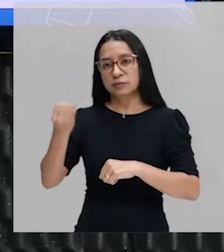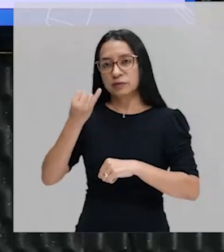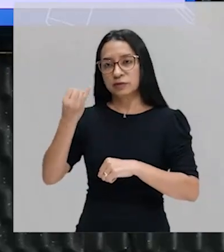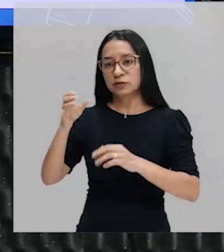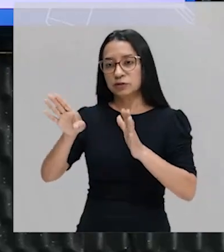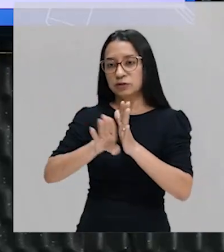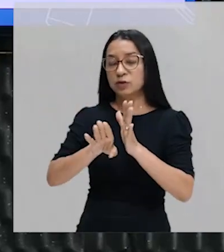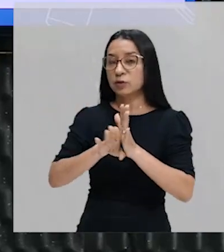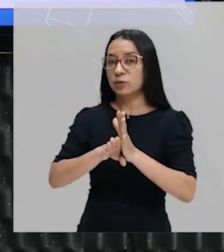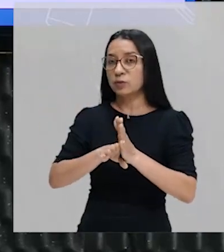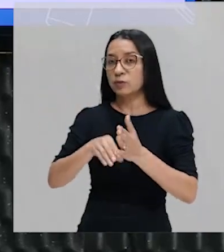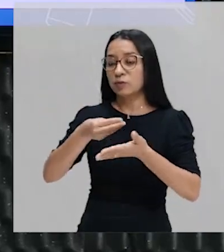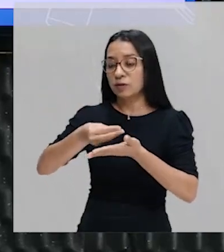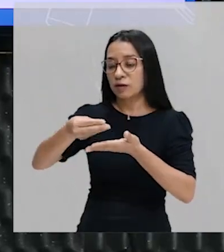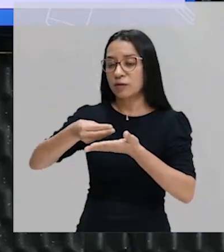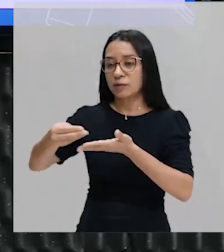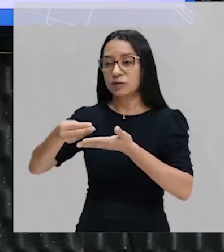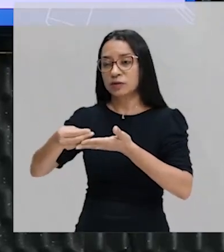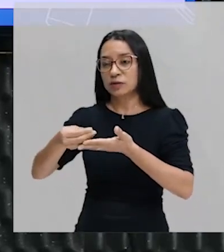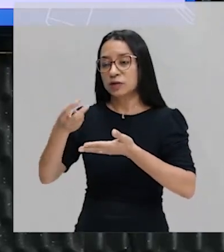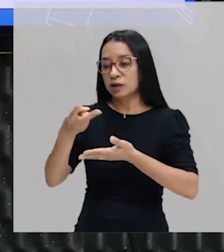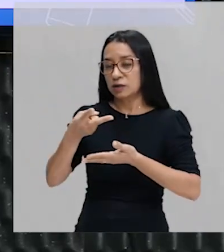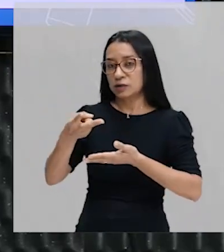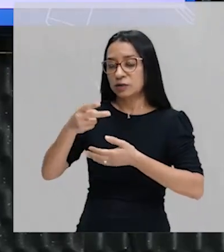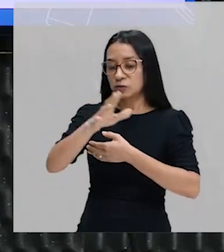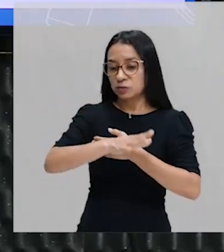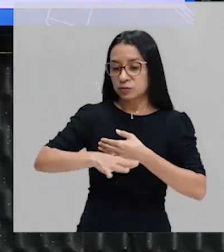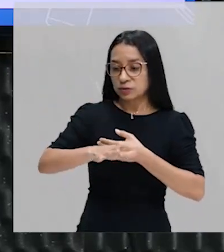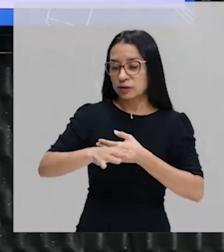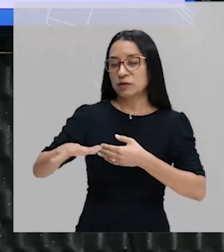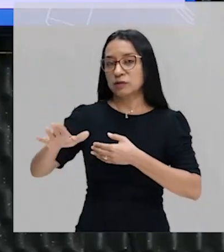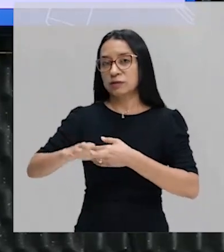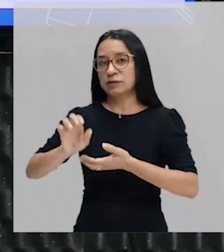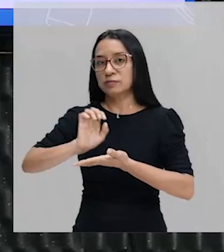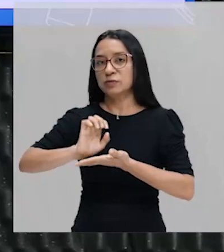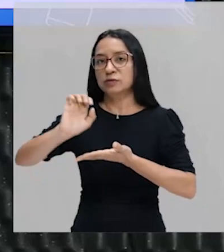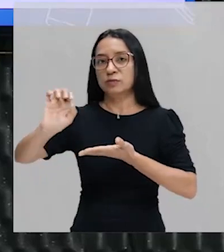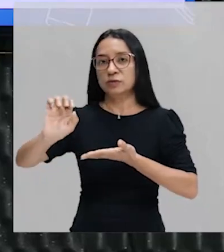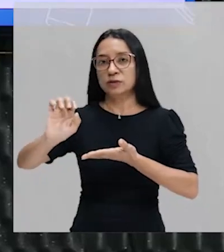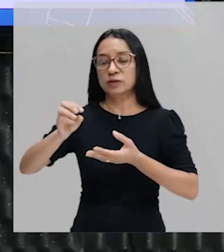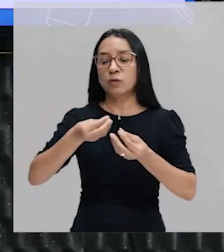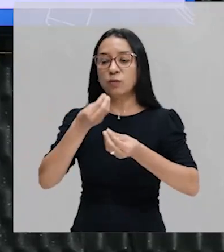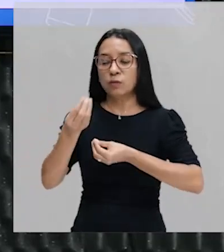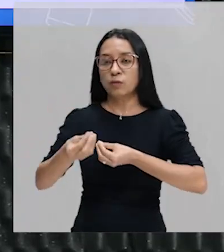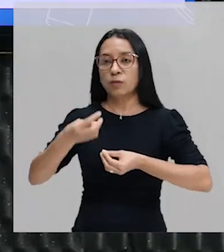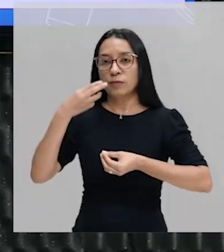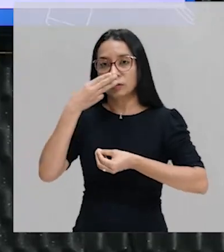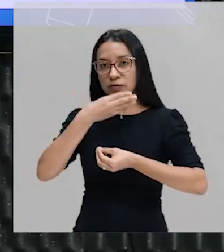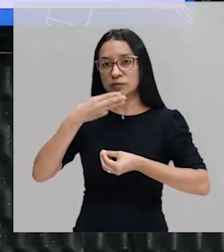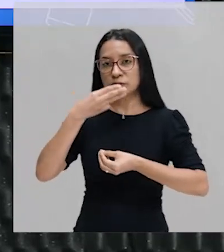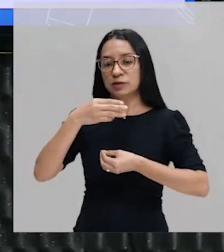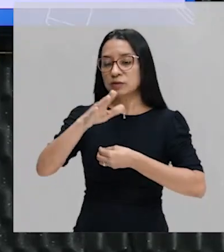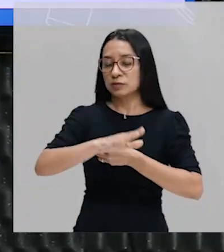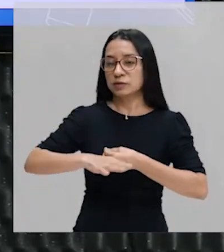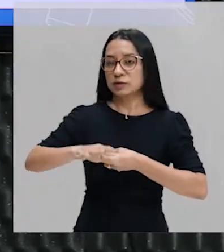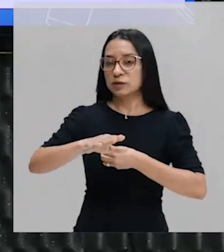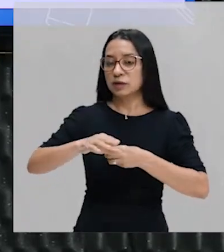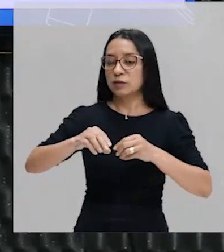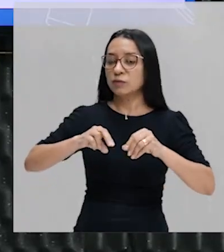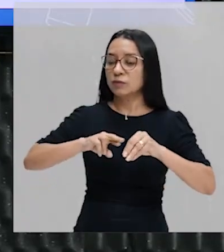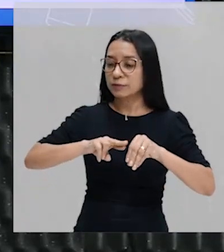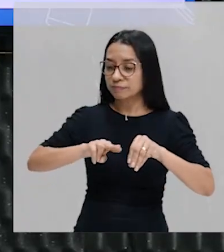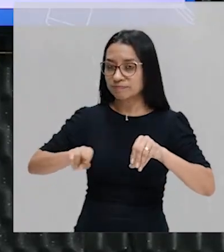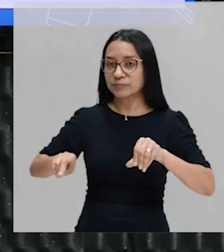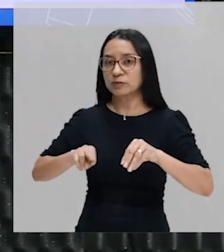chegou a abastecer essas duas áreas de exportação, como a área açucareira e a área mineradora lá no século